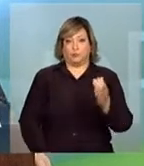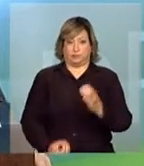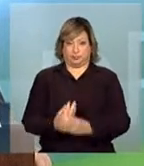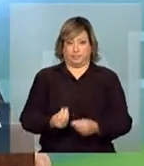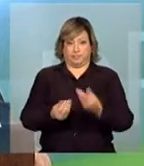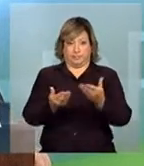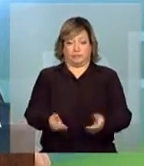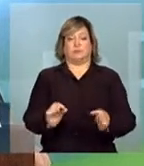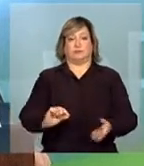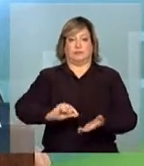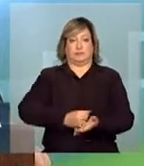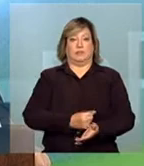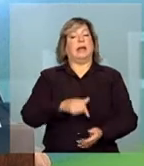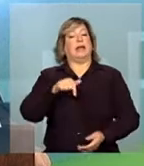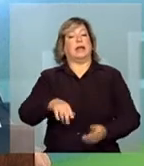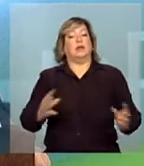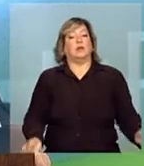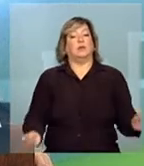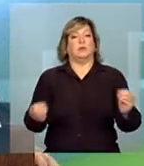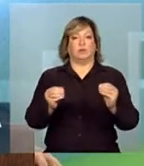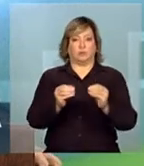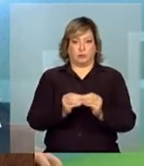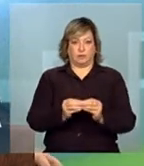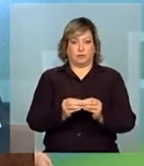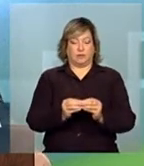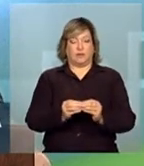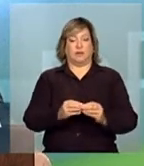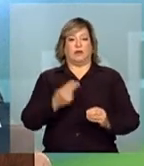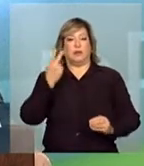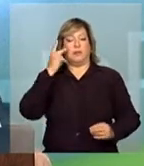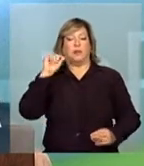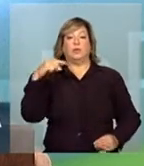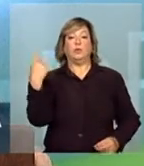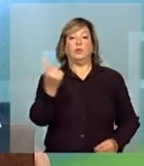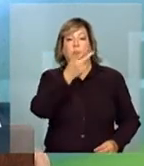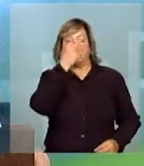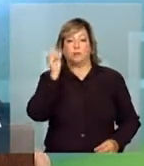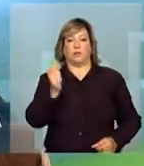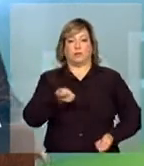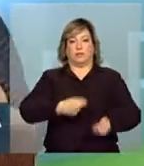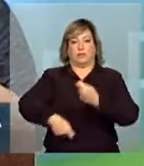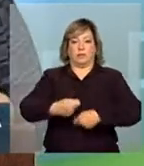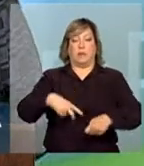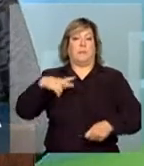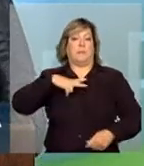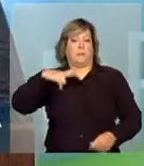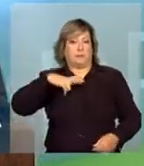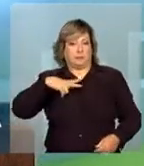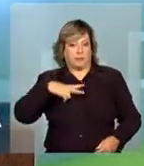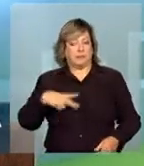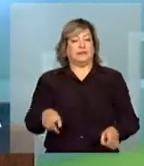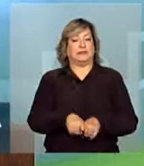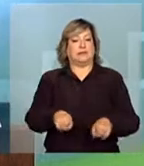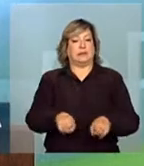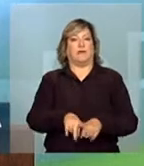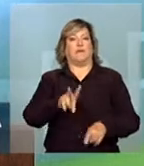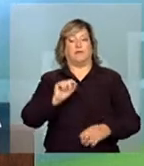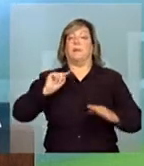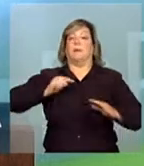elas são complementares aos investimentos privados que também vão ser